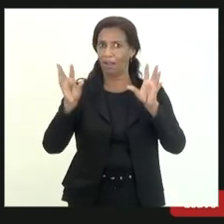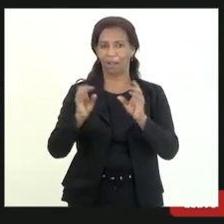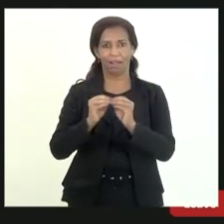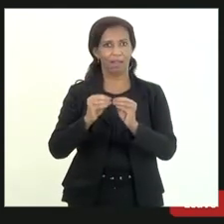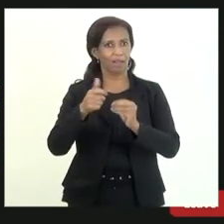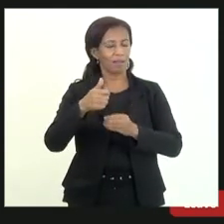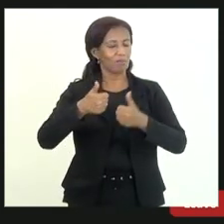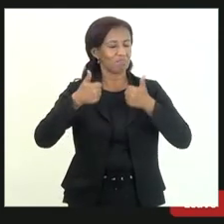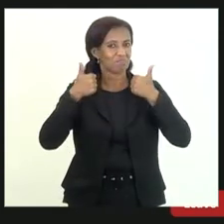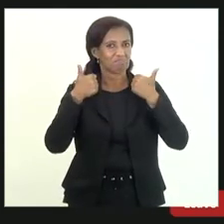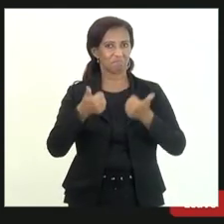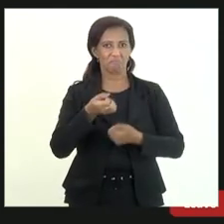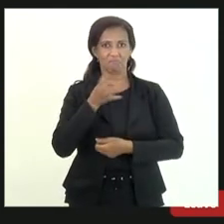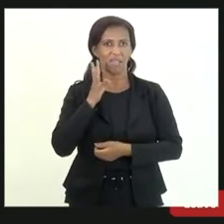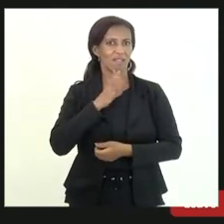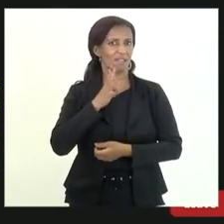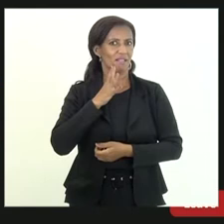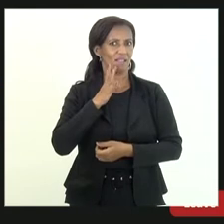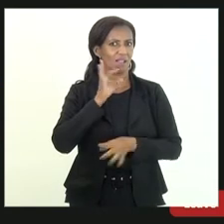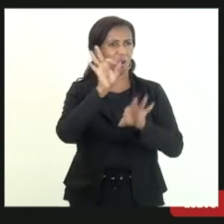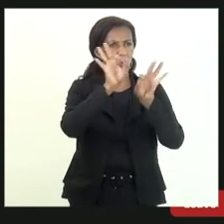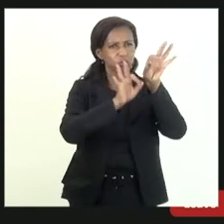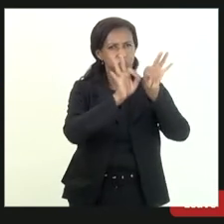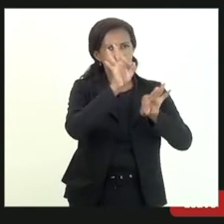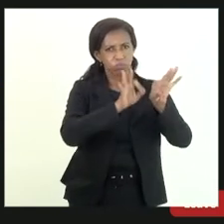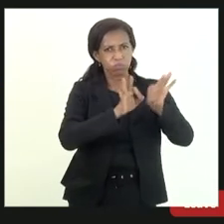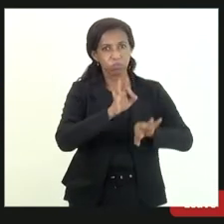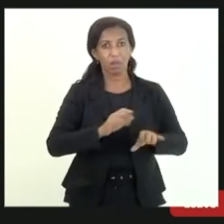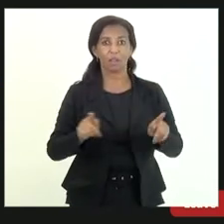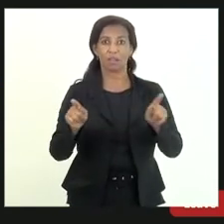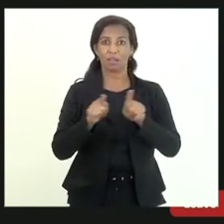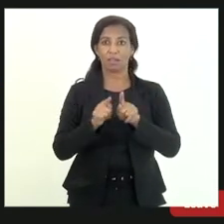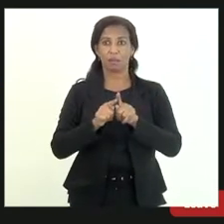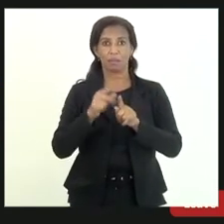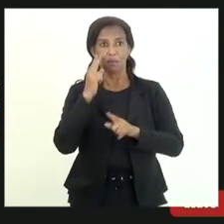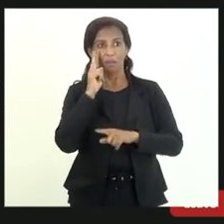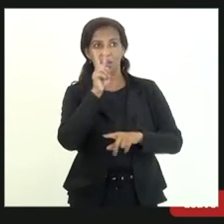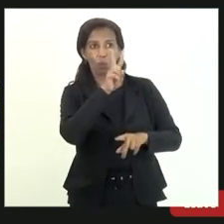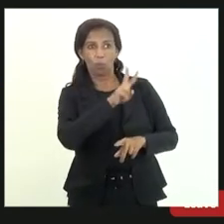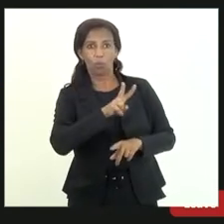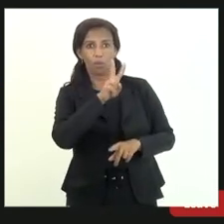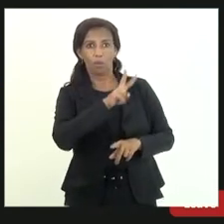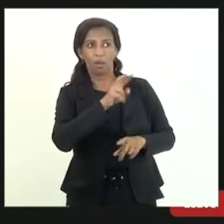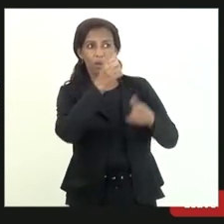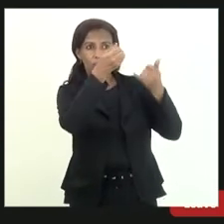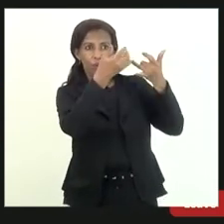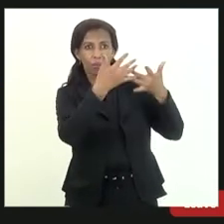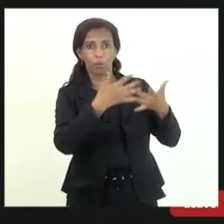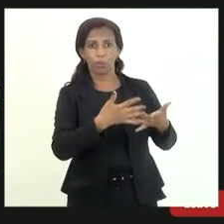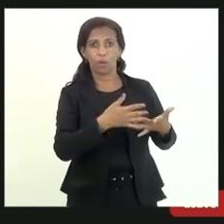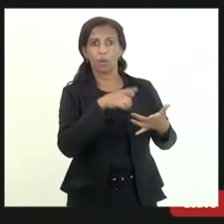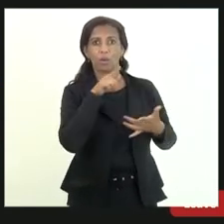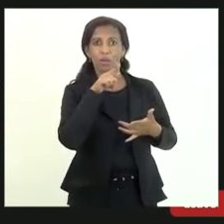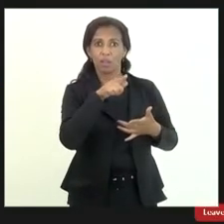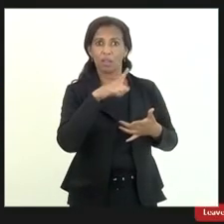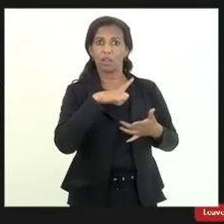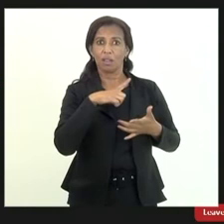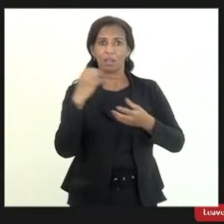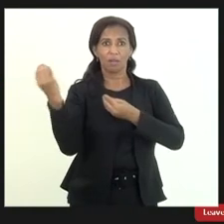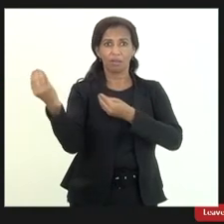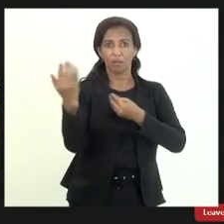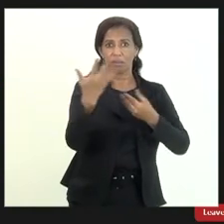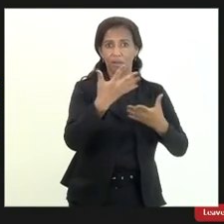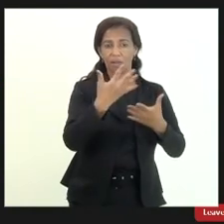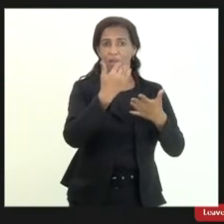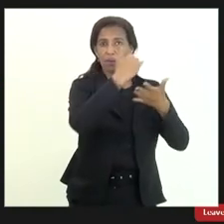achei que ficou bem legal muito bem formulada até porque a gente tinha observado esse detalhe de que vocês estavam trazendo os